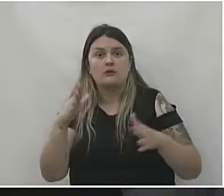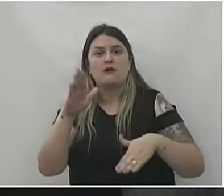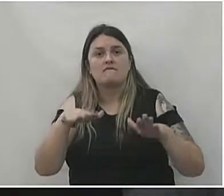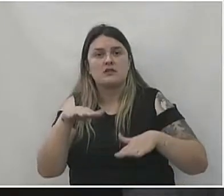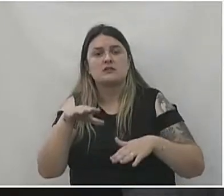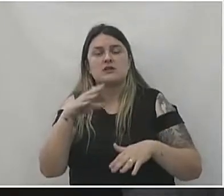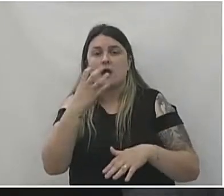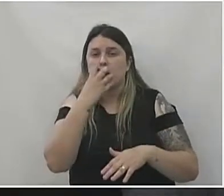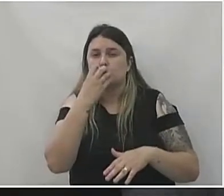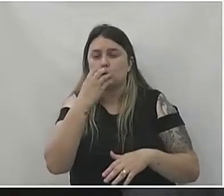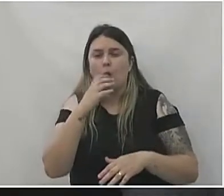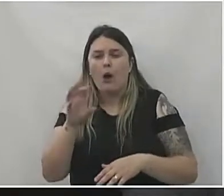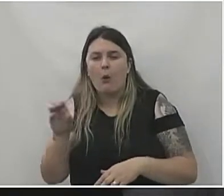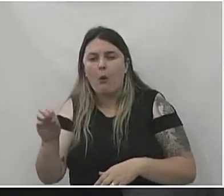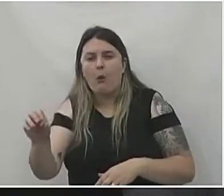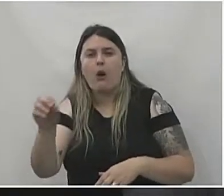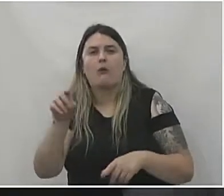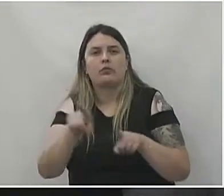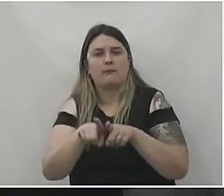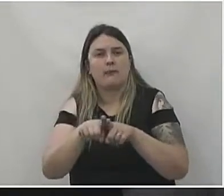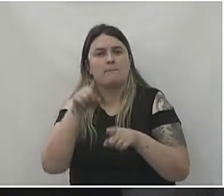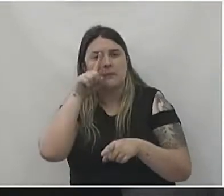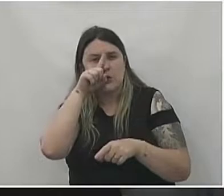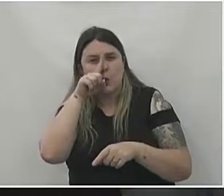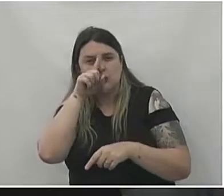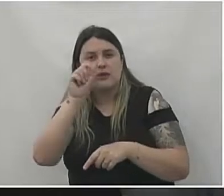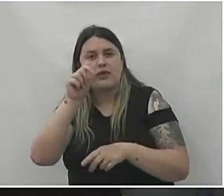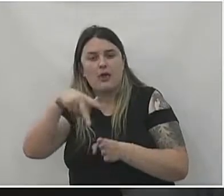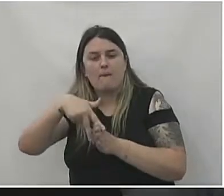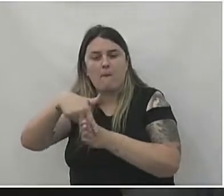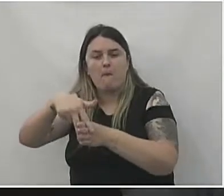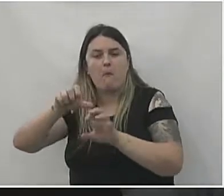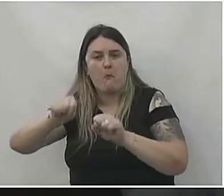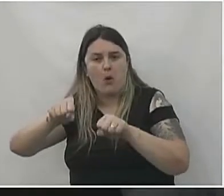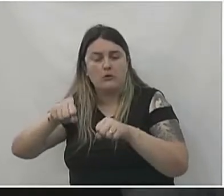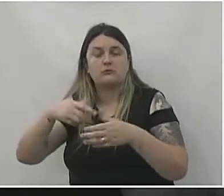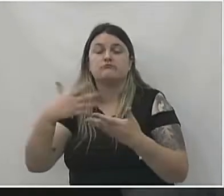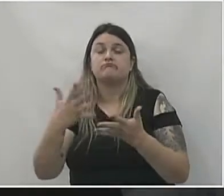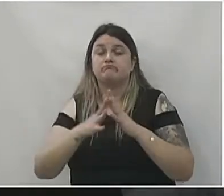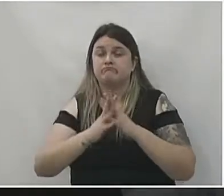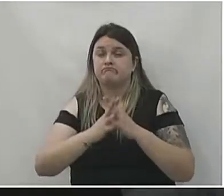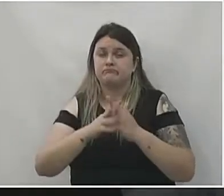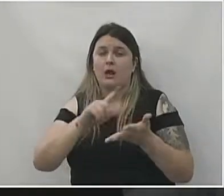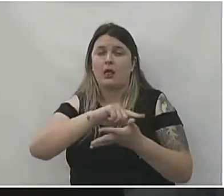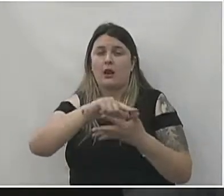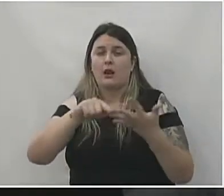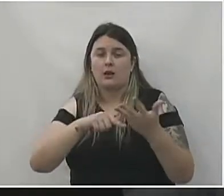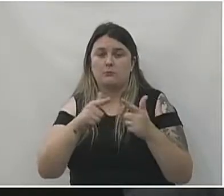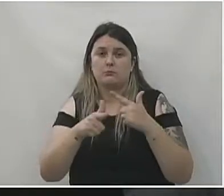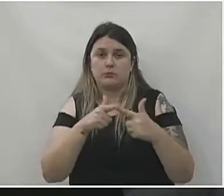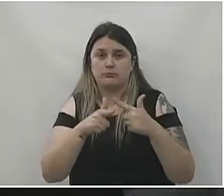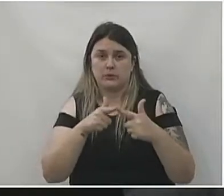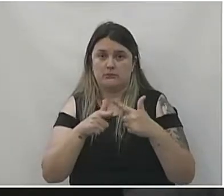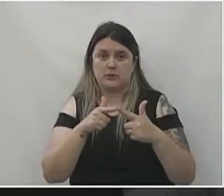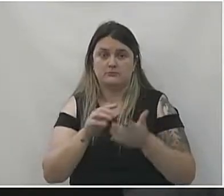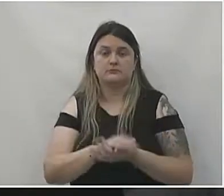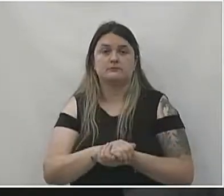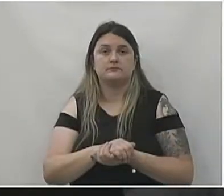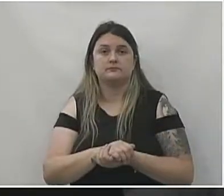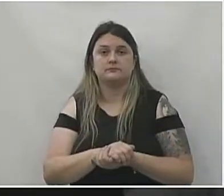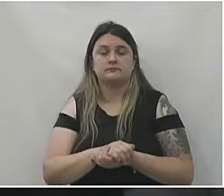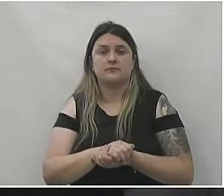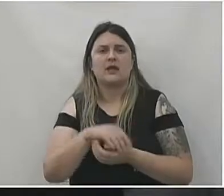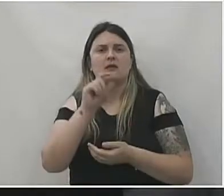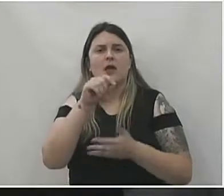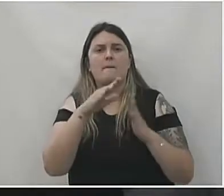pessoas, os motociclistas, enfim, causam inúmeros transtornos. E